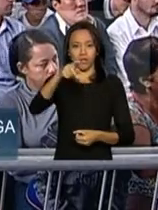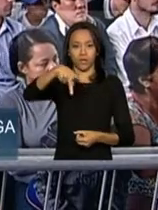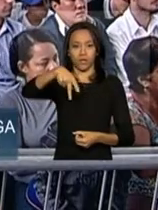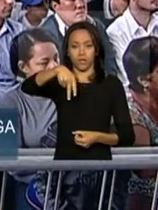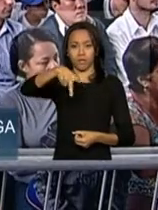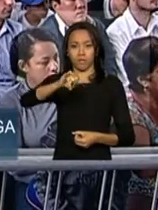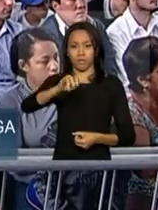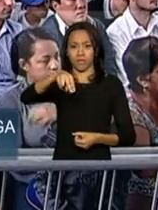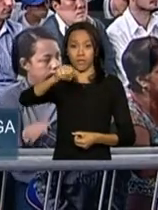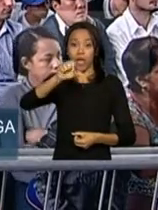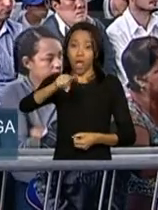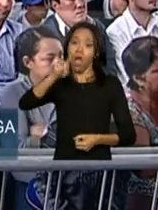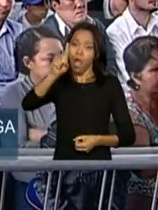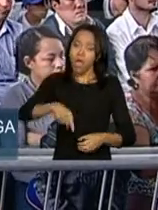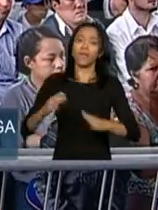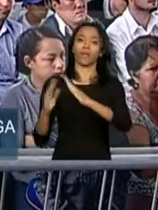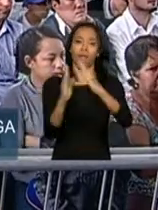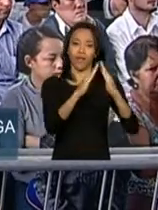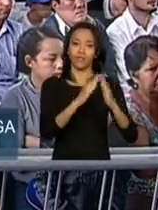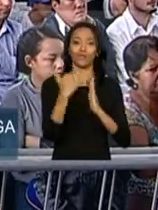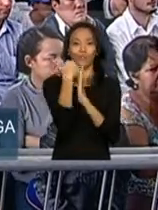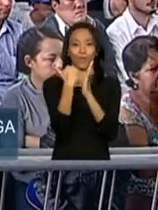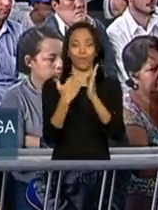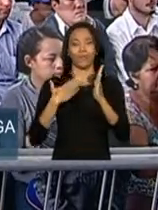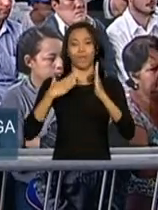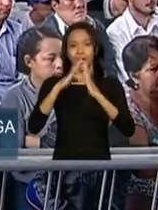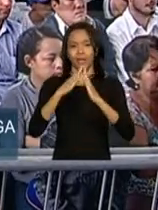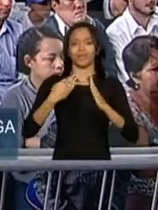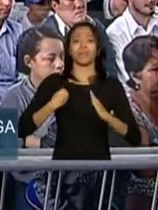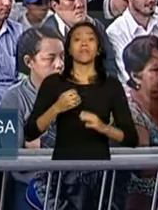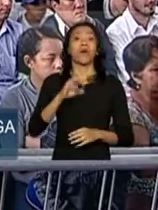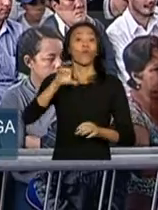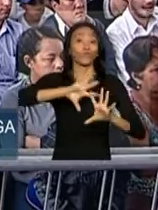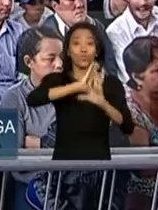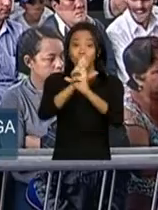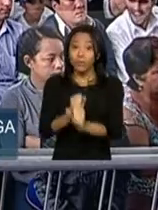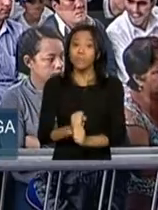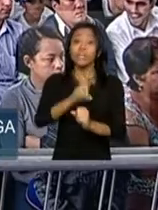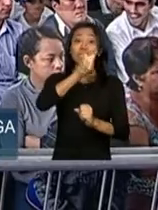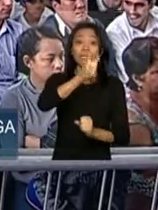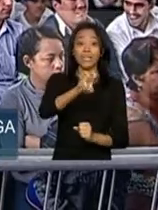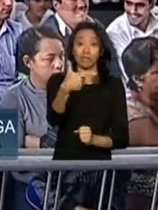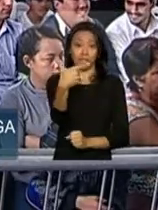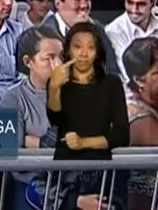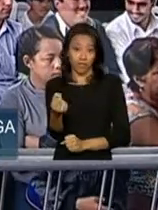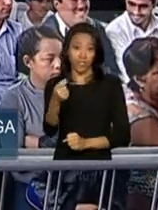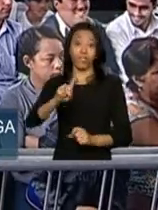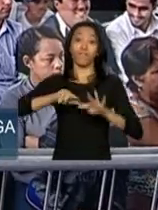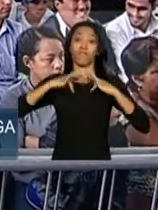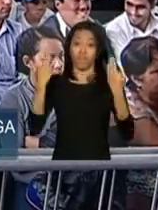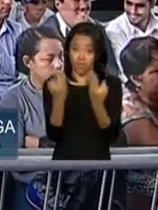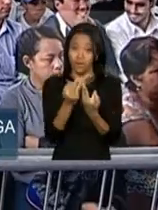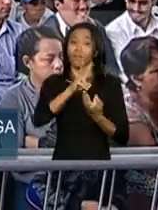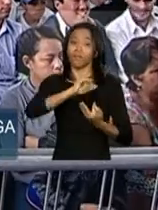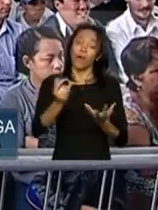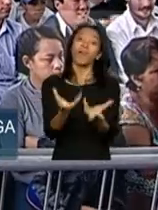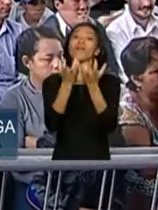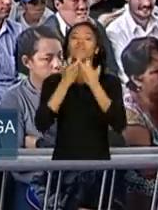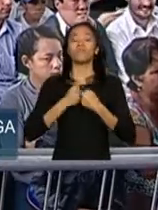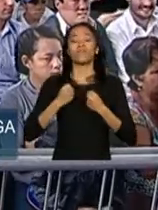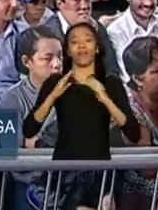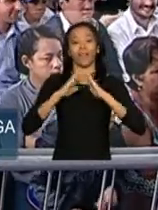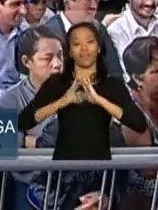moradias do programa Minha Casa Minha Vida, ao todo, 520 famílias da cidade vão receber a casa